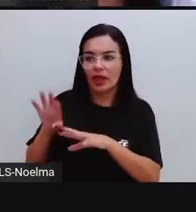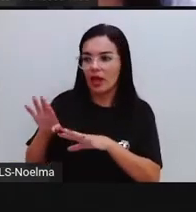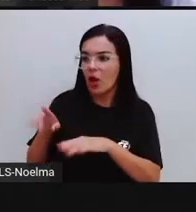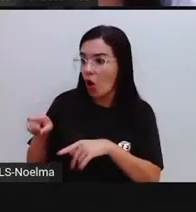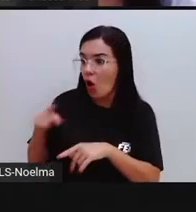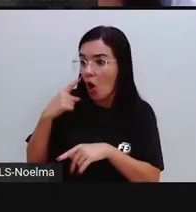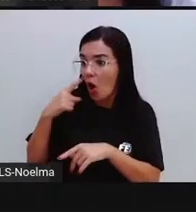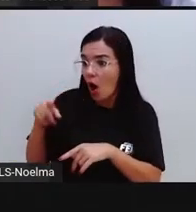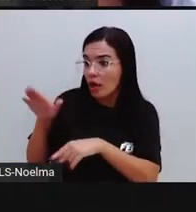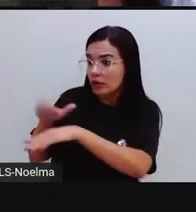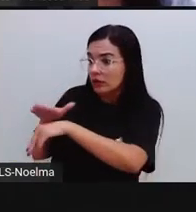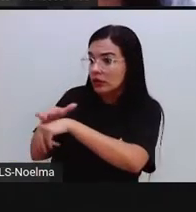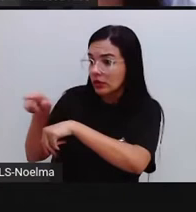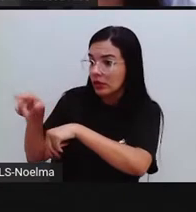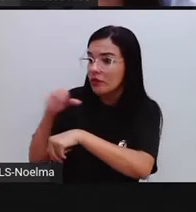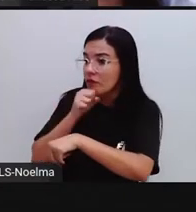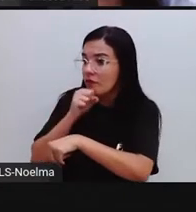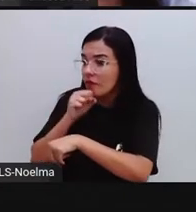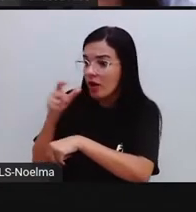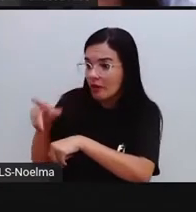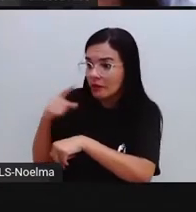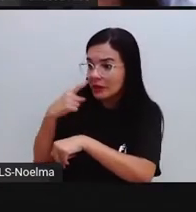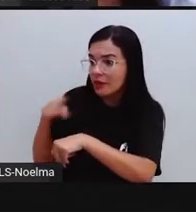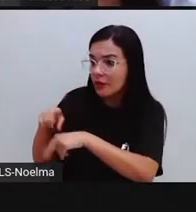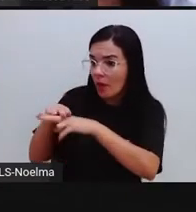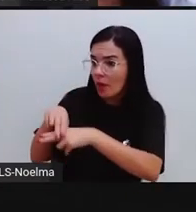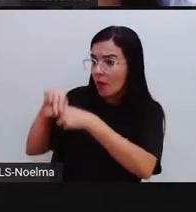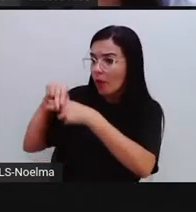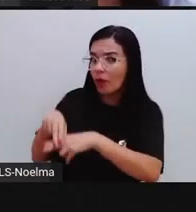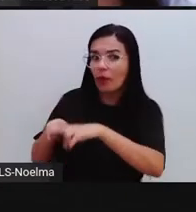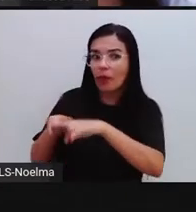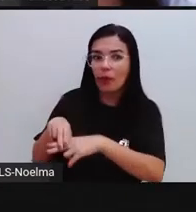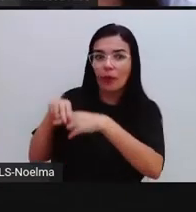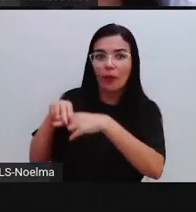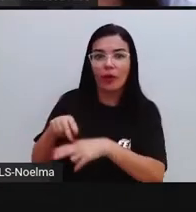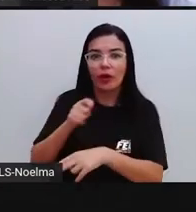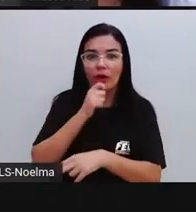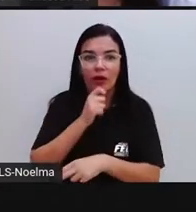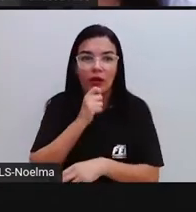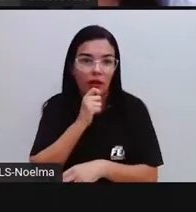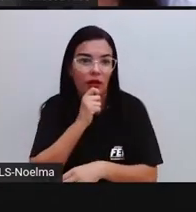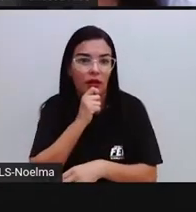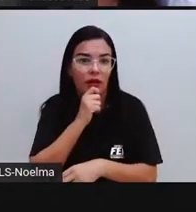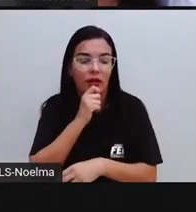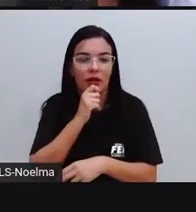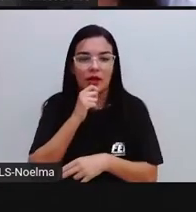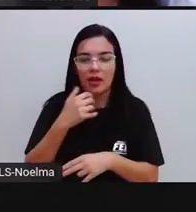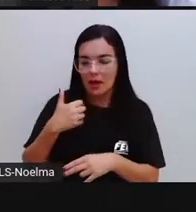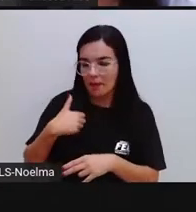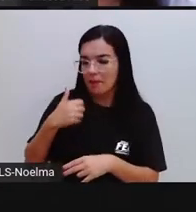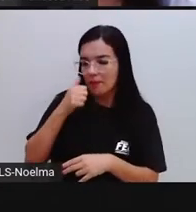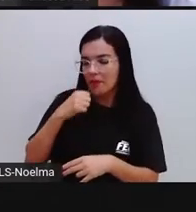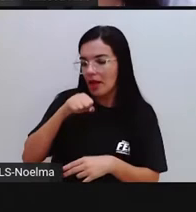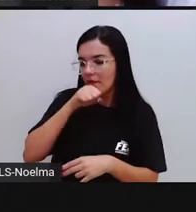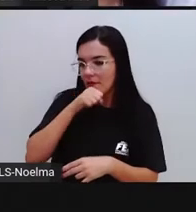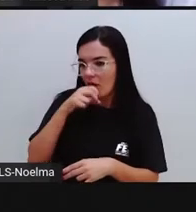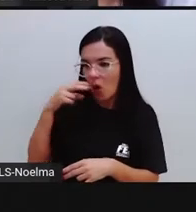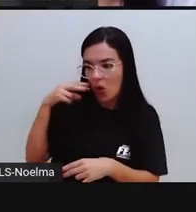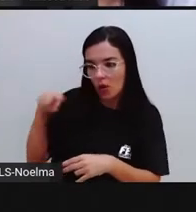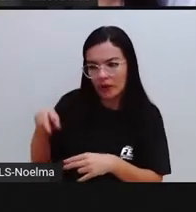avó. Olha só, Amélia, ainda está balançando. Minha avó olhou e ficou